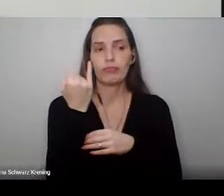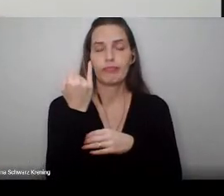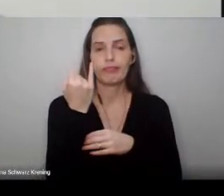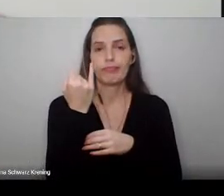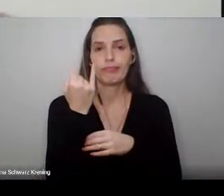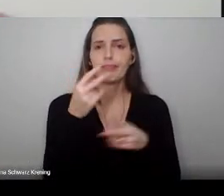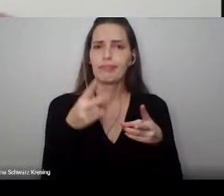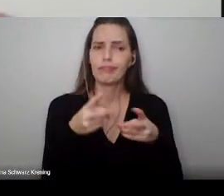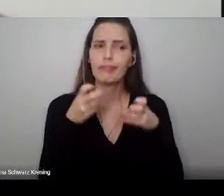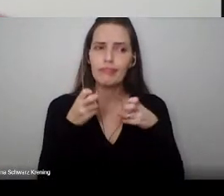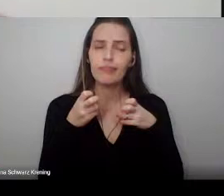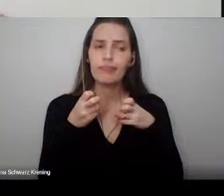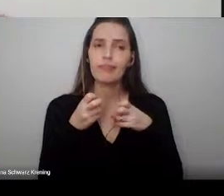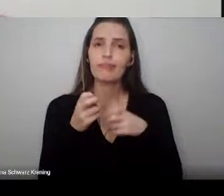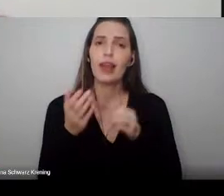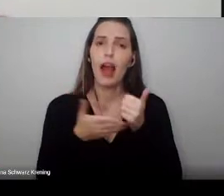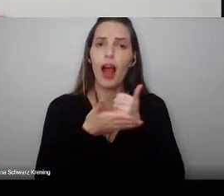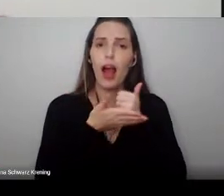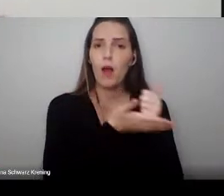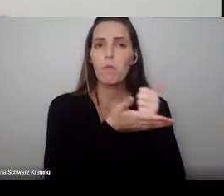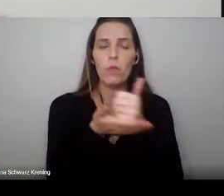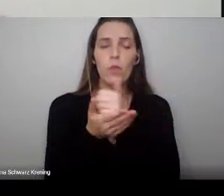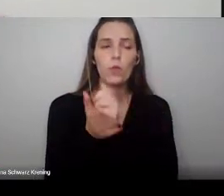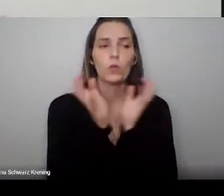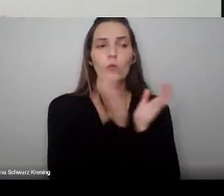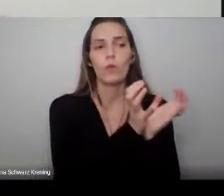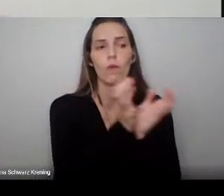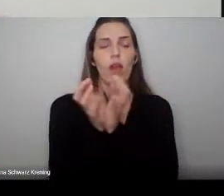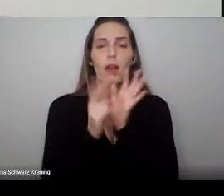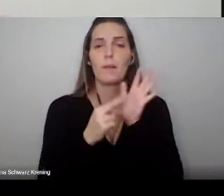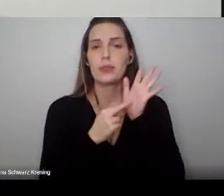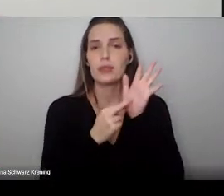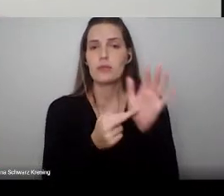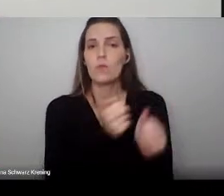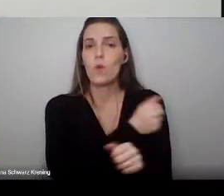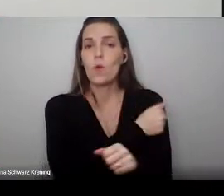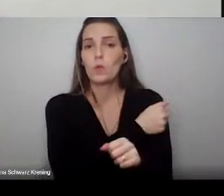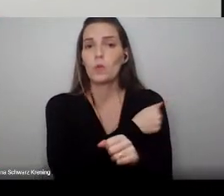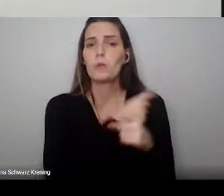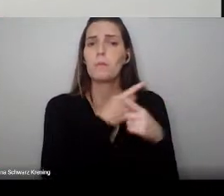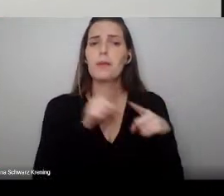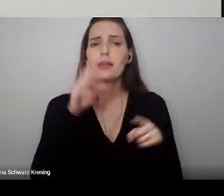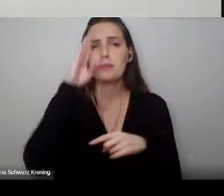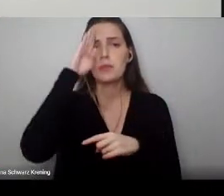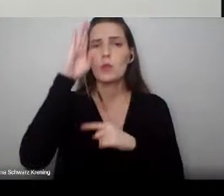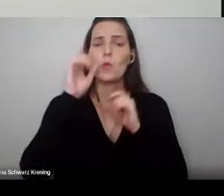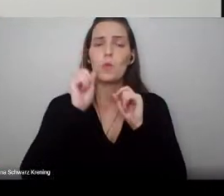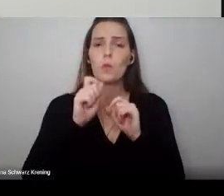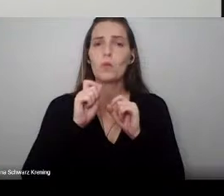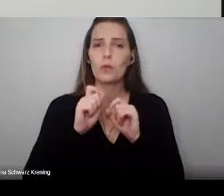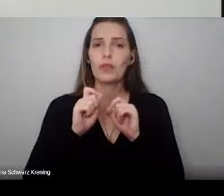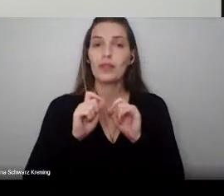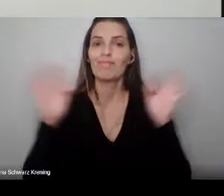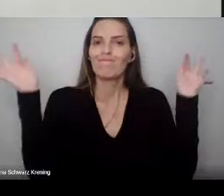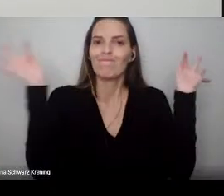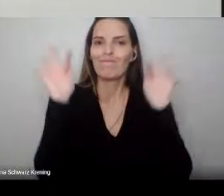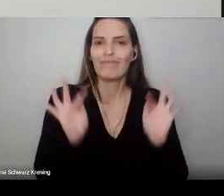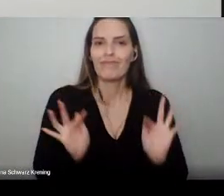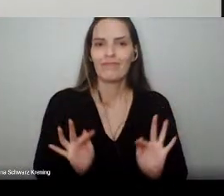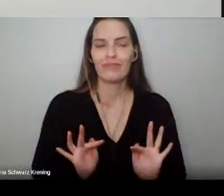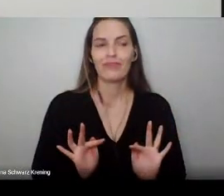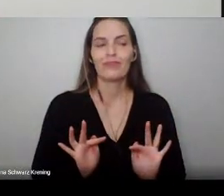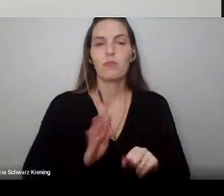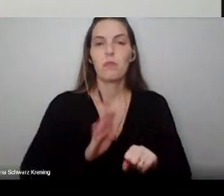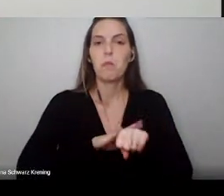pela representação estudantil, mas principalmente pelo entusiasmo que vocês sempre demonstraram ao vestir a